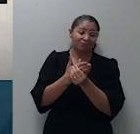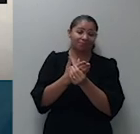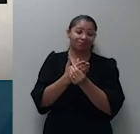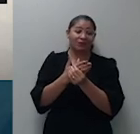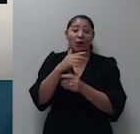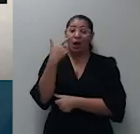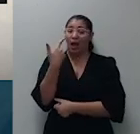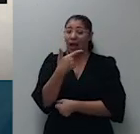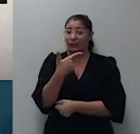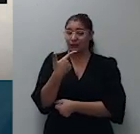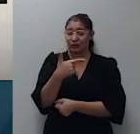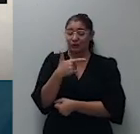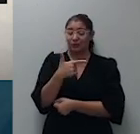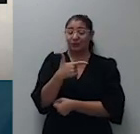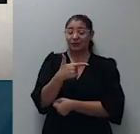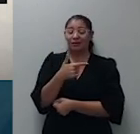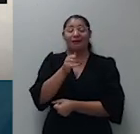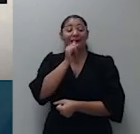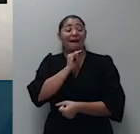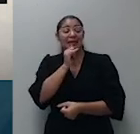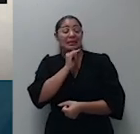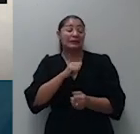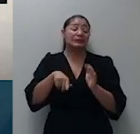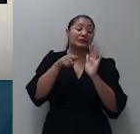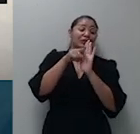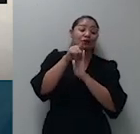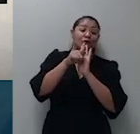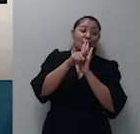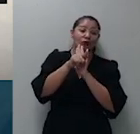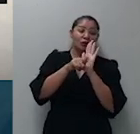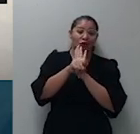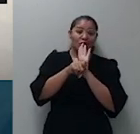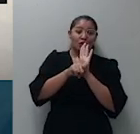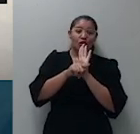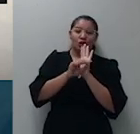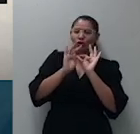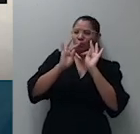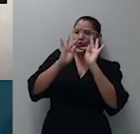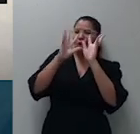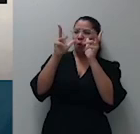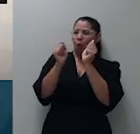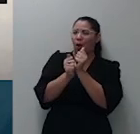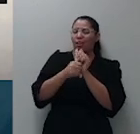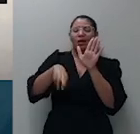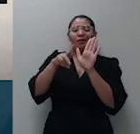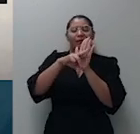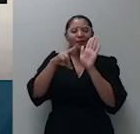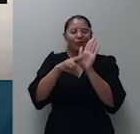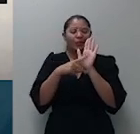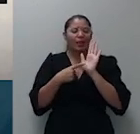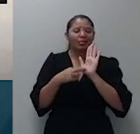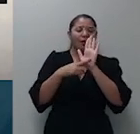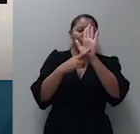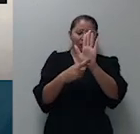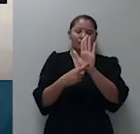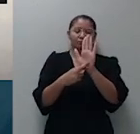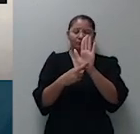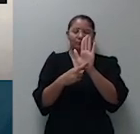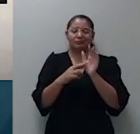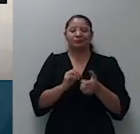procederam à análise detida de todas as teses e argumentos apresentados nos citados embargos, folhas